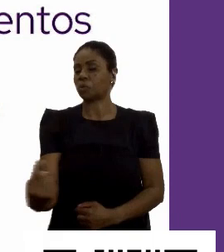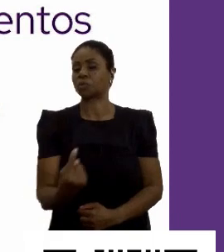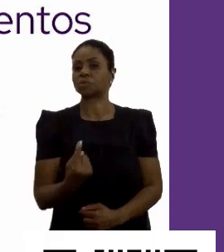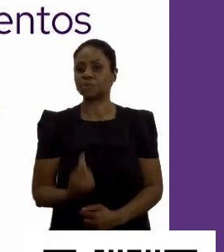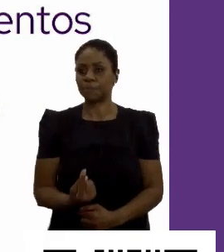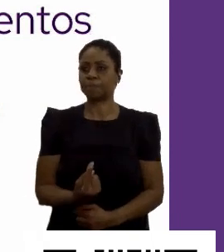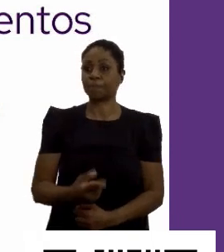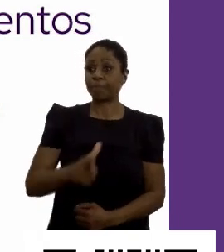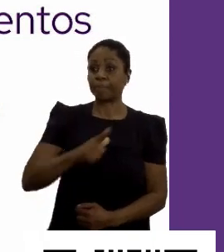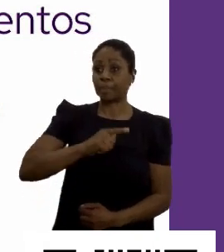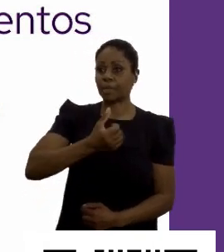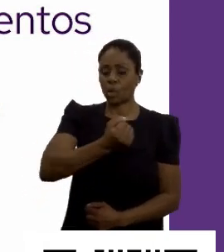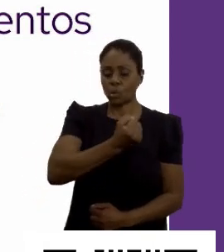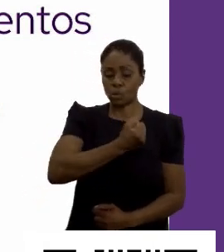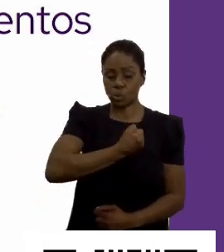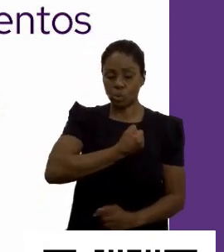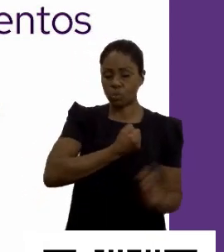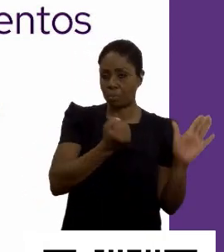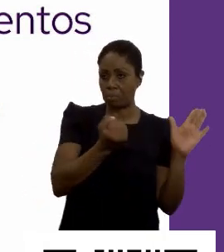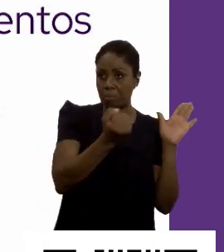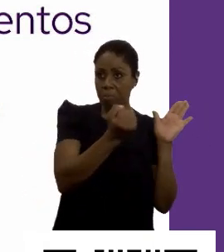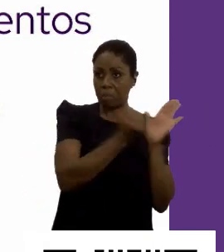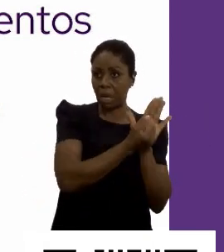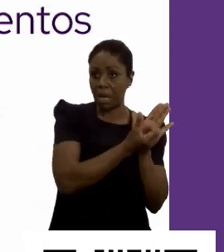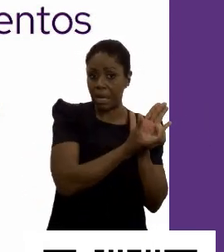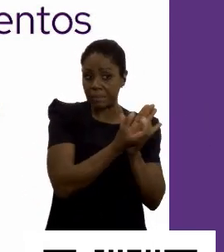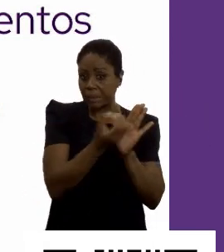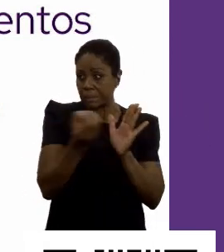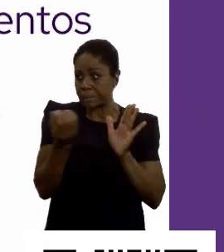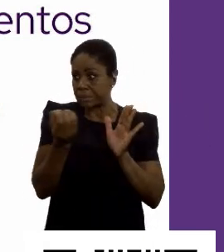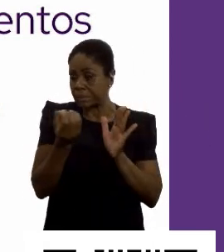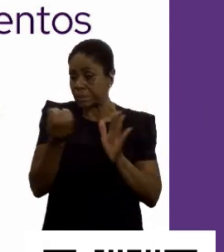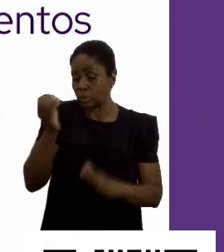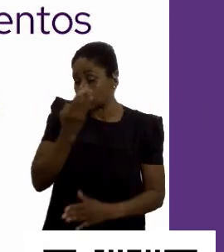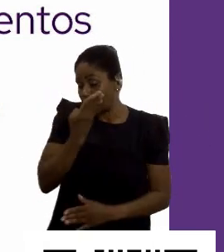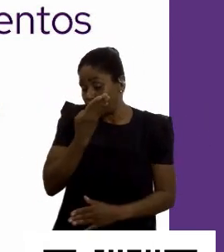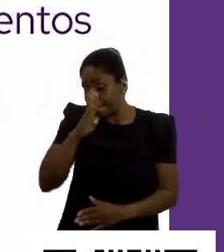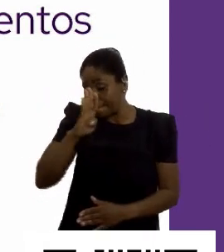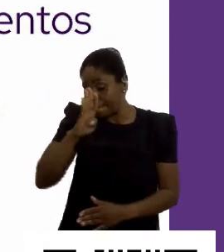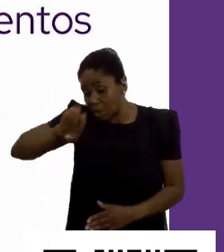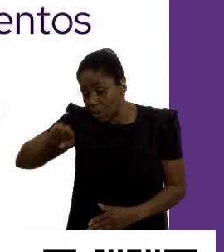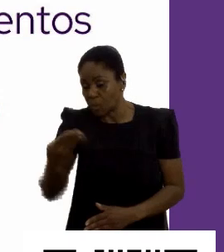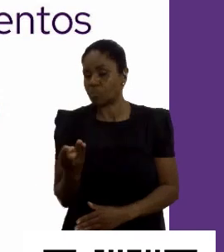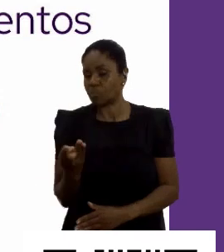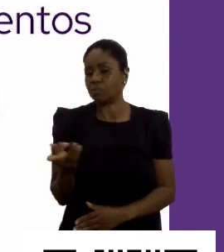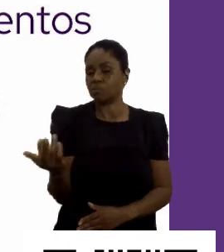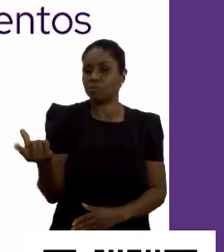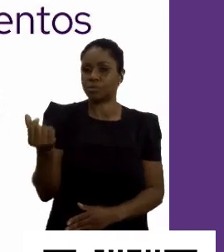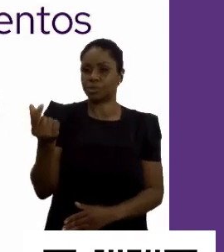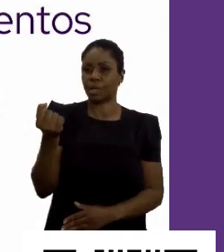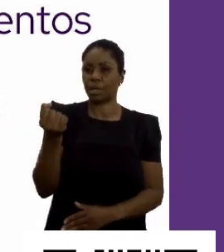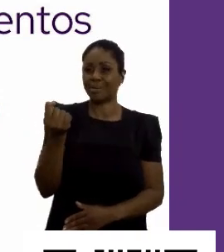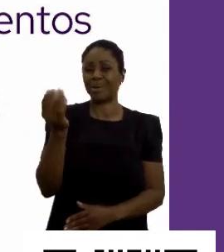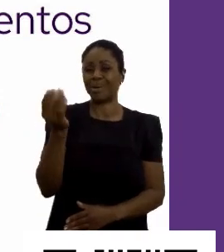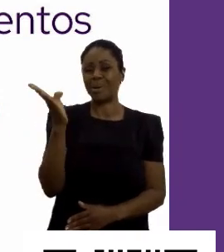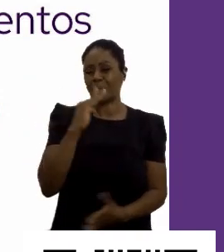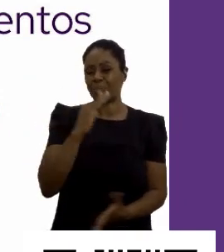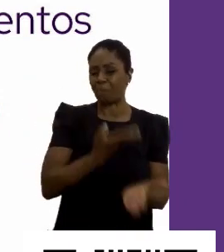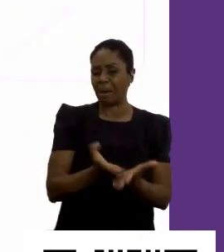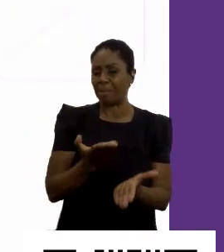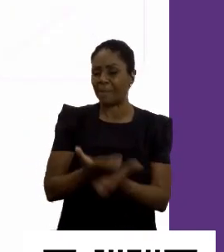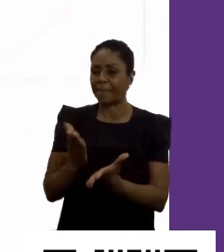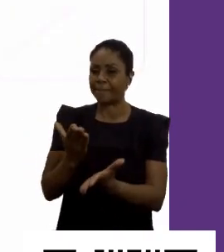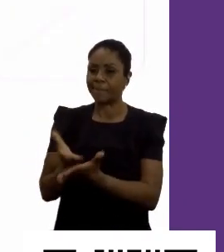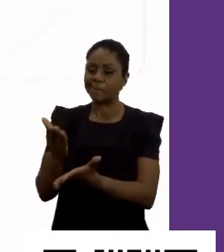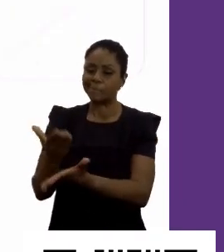Tem aí um número, né? É registrado em torno de R$600 bilhões, né? De reais, o Brasil perde aí ao ano com esse